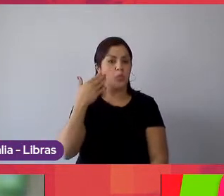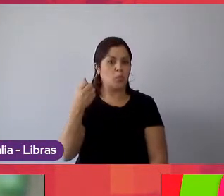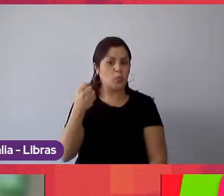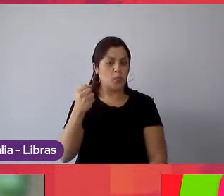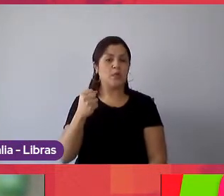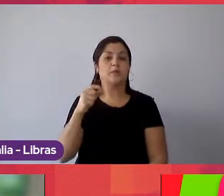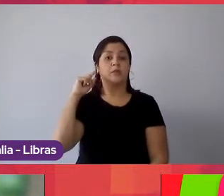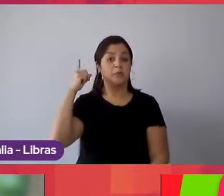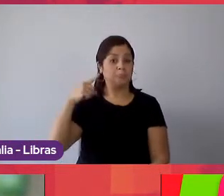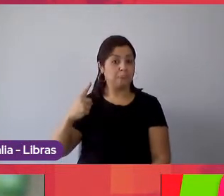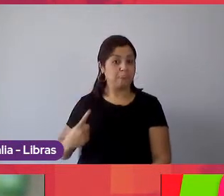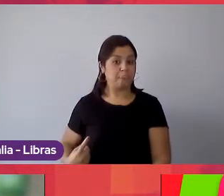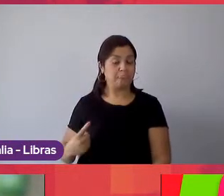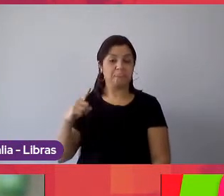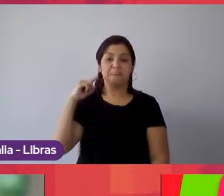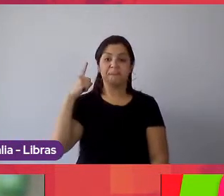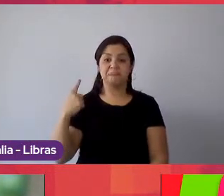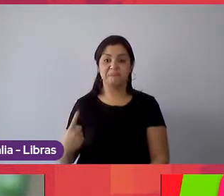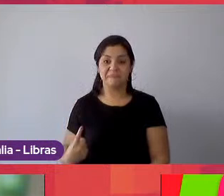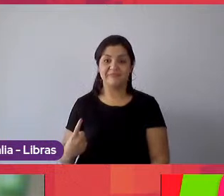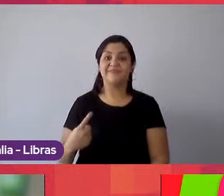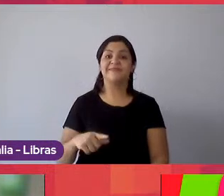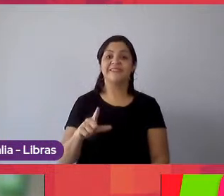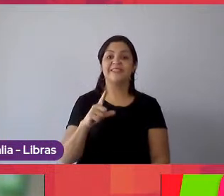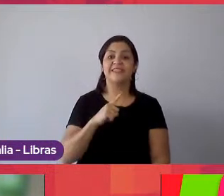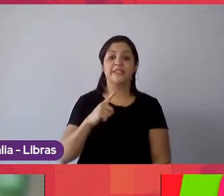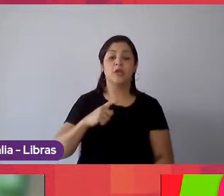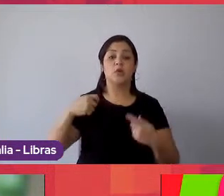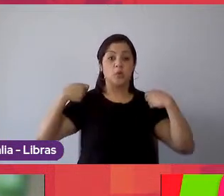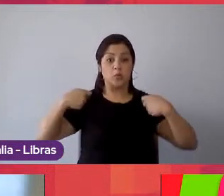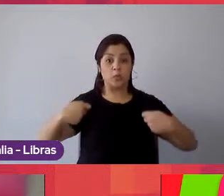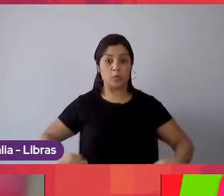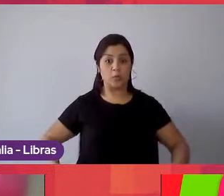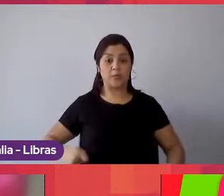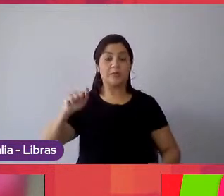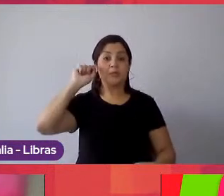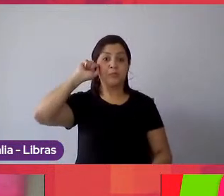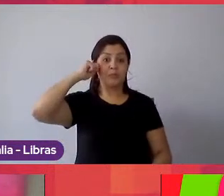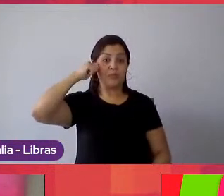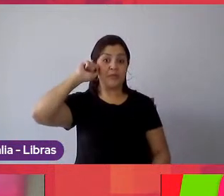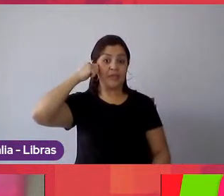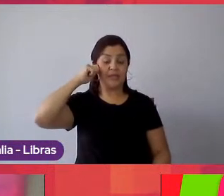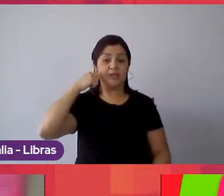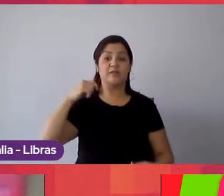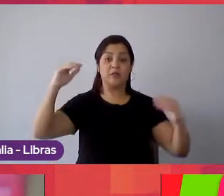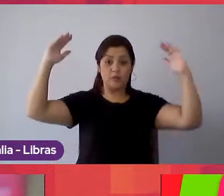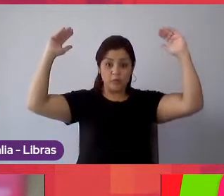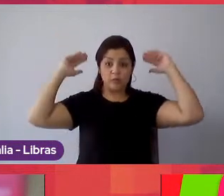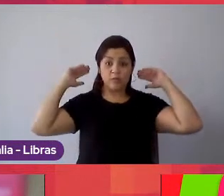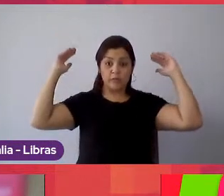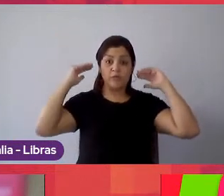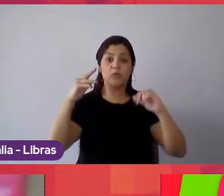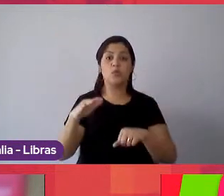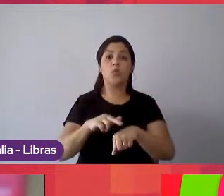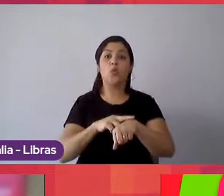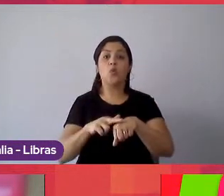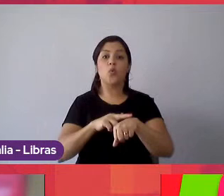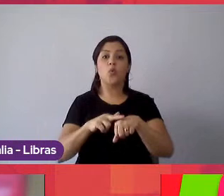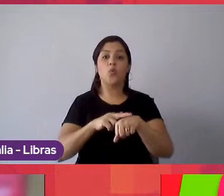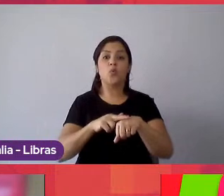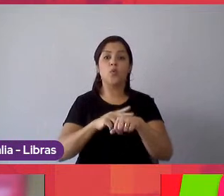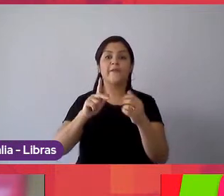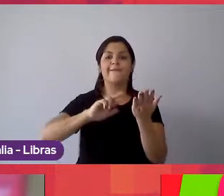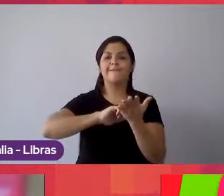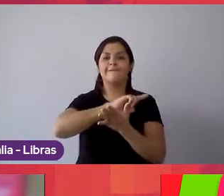cacheado. Eu estou com uma camiseta preta e com um fundo roxo, onde tem vários